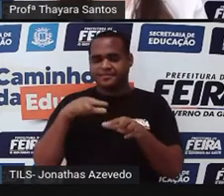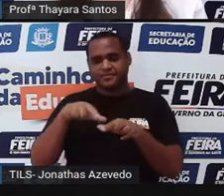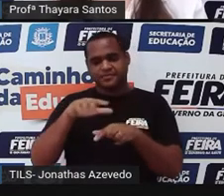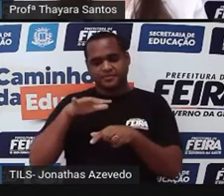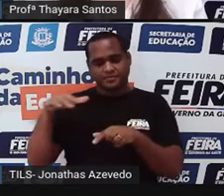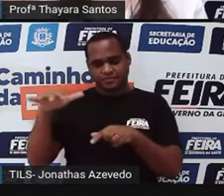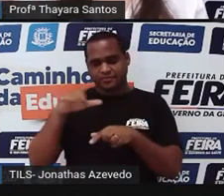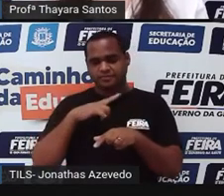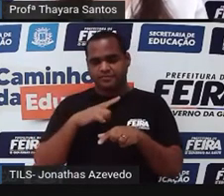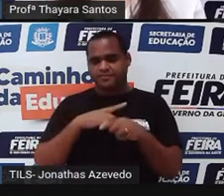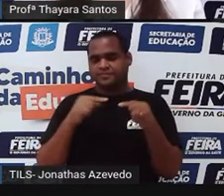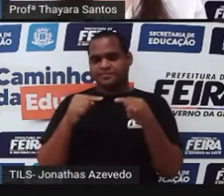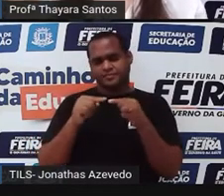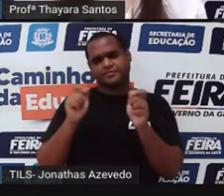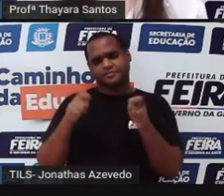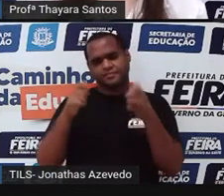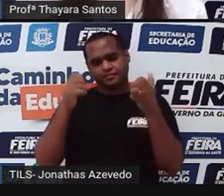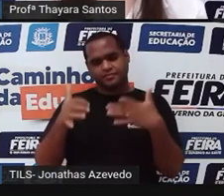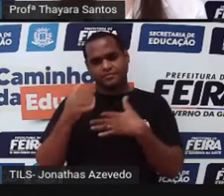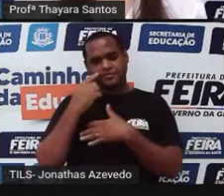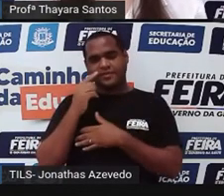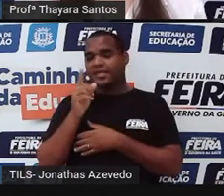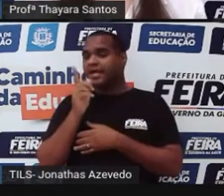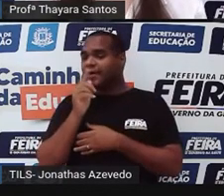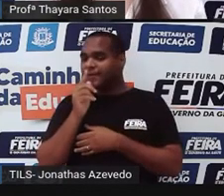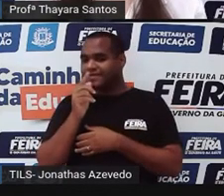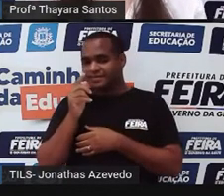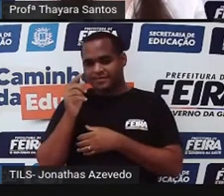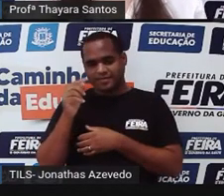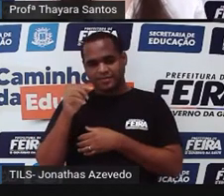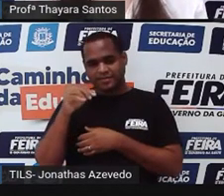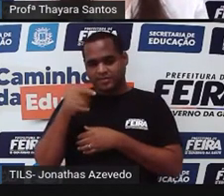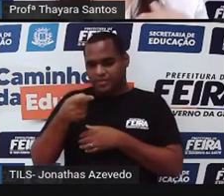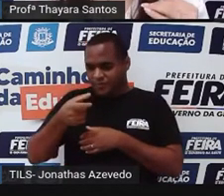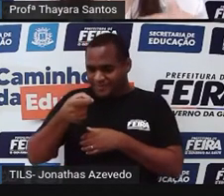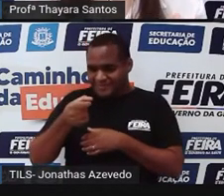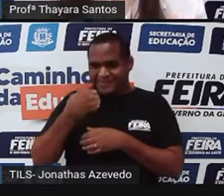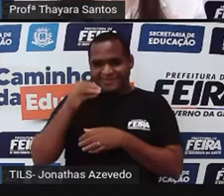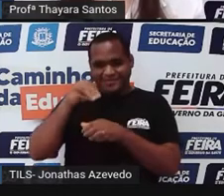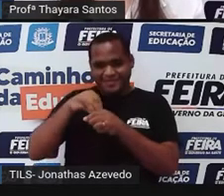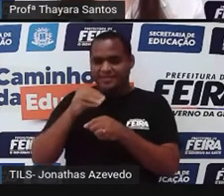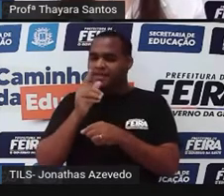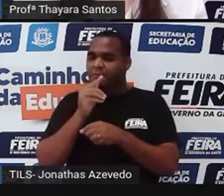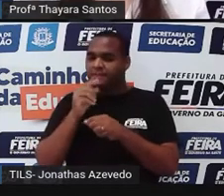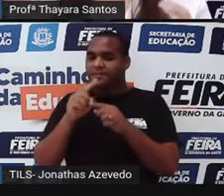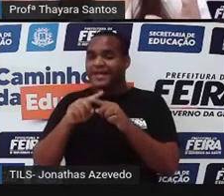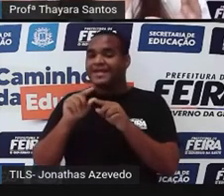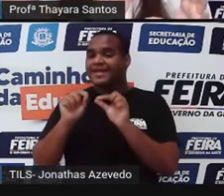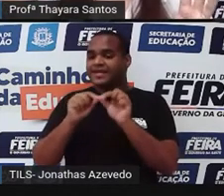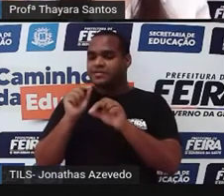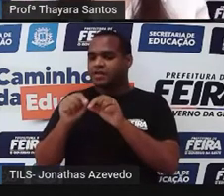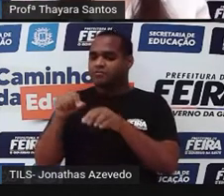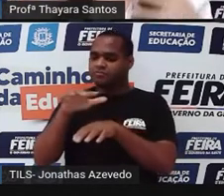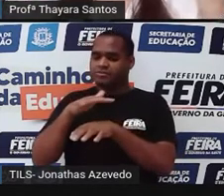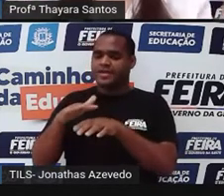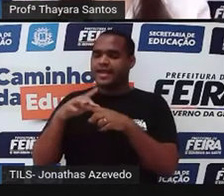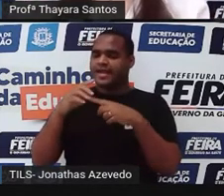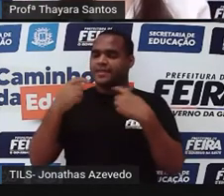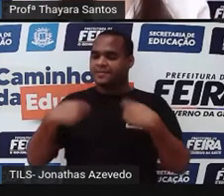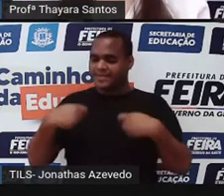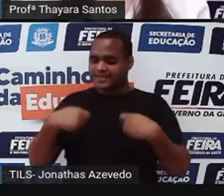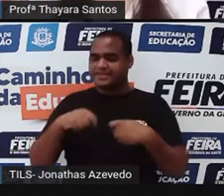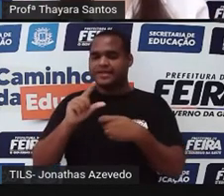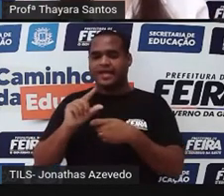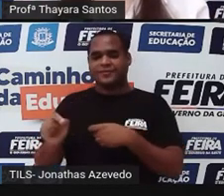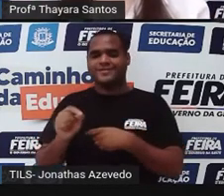ocupado pela água. Quando a gente joga uma bolinha de gude lá dentro dessa água e o copo já estava cheio, essa água vai precisar sair